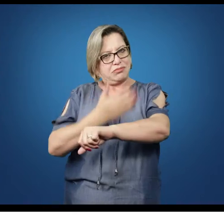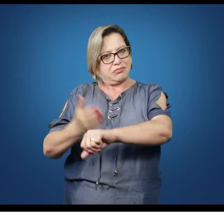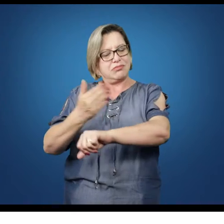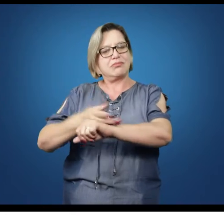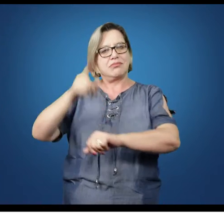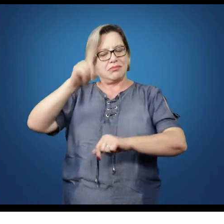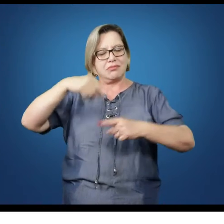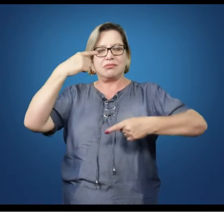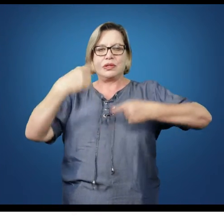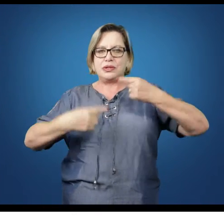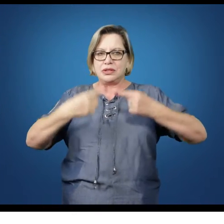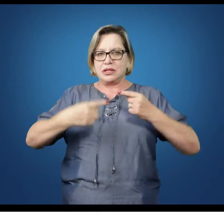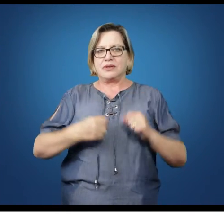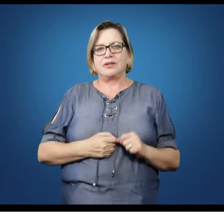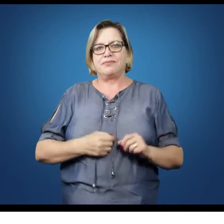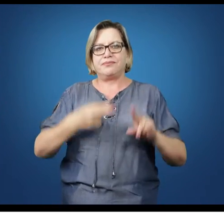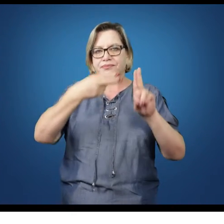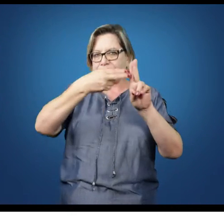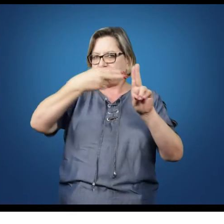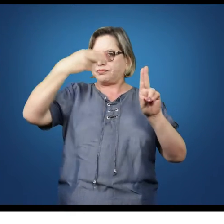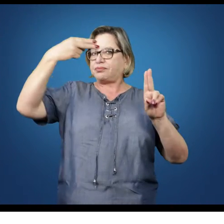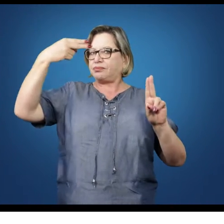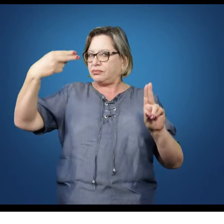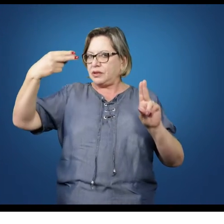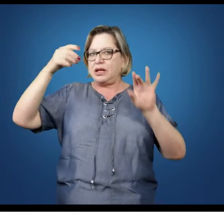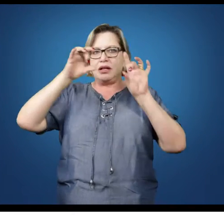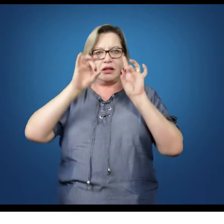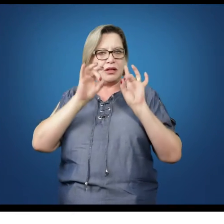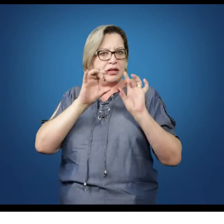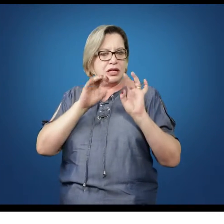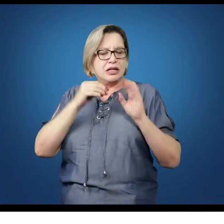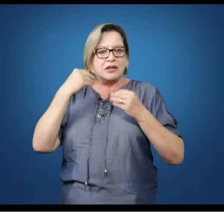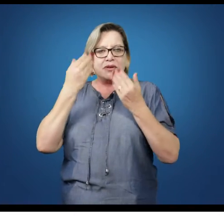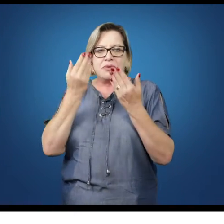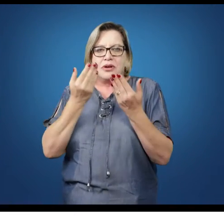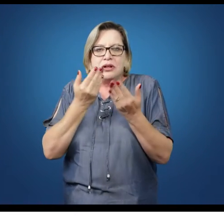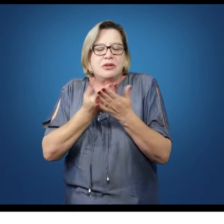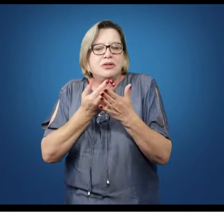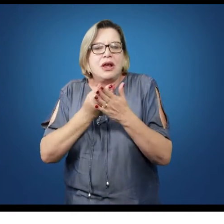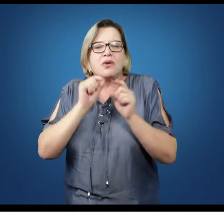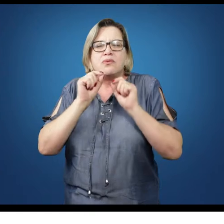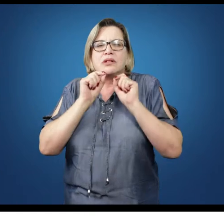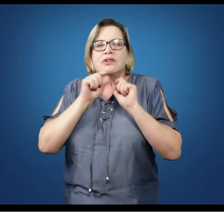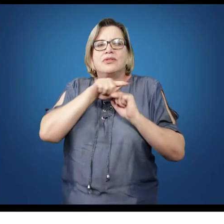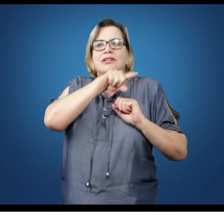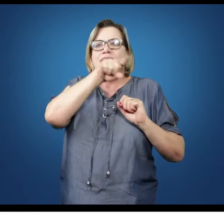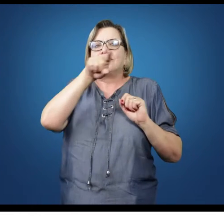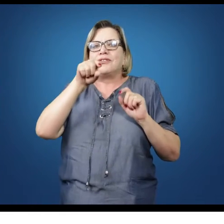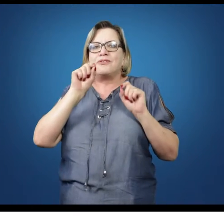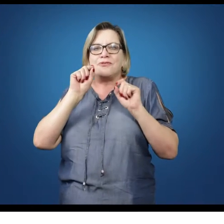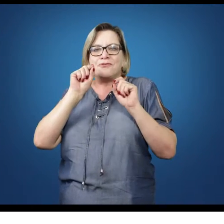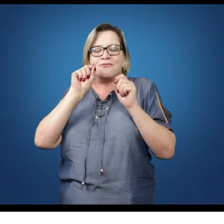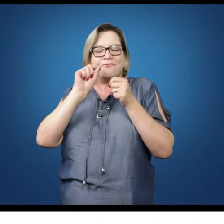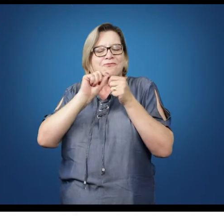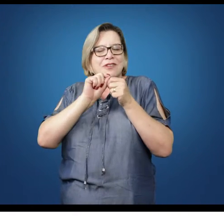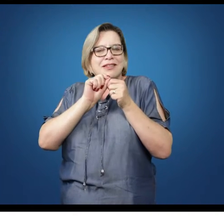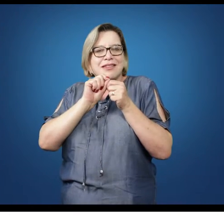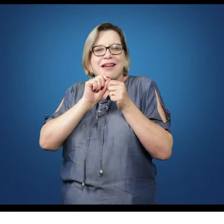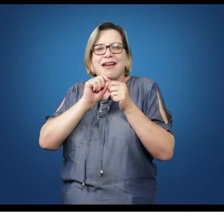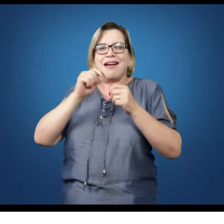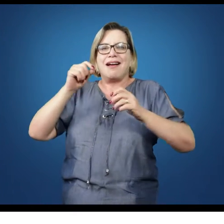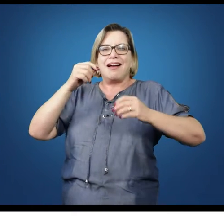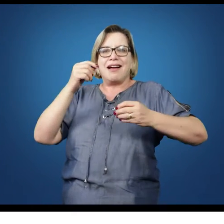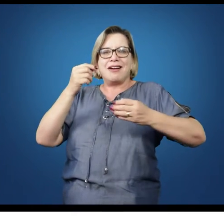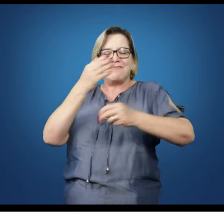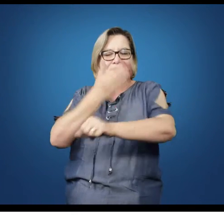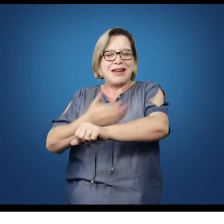gente vai trabalhar aí mais especificamente visualizando o que vocês vão fazer em campo, a intervenção em campo, que é o aspecto mais